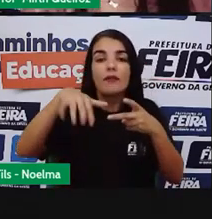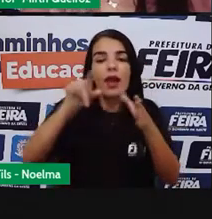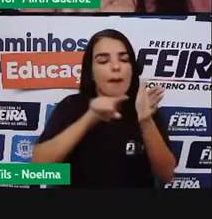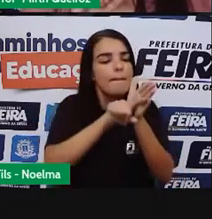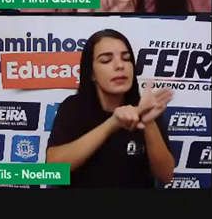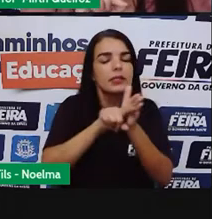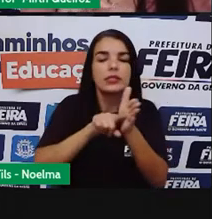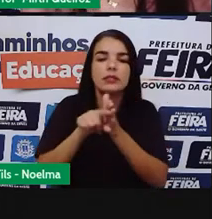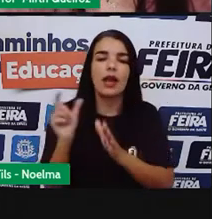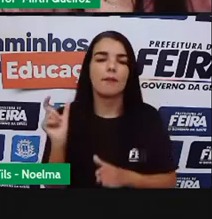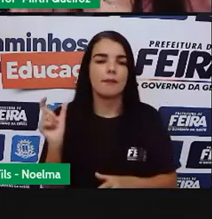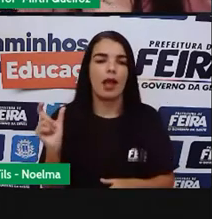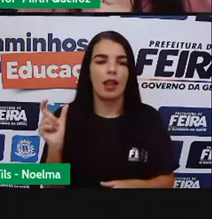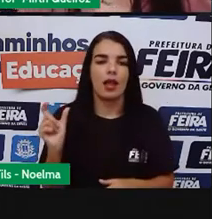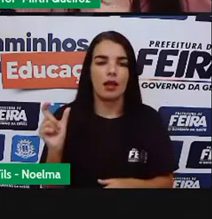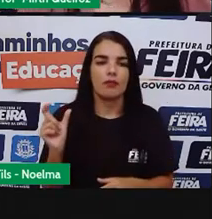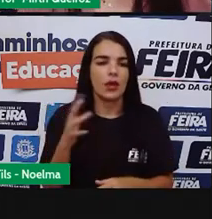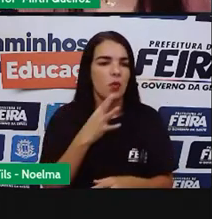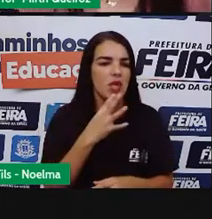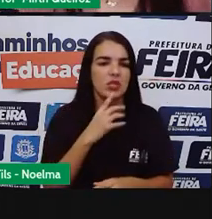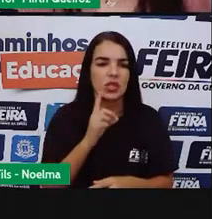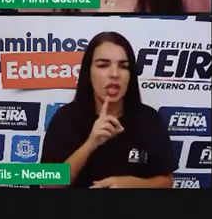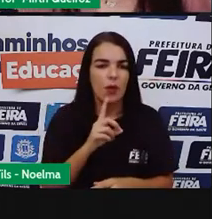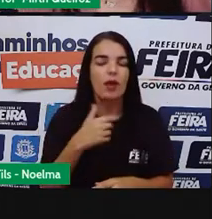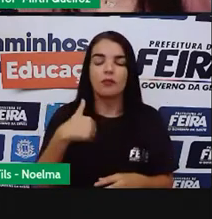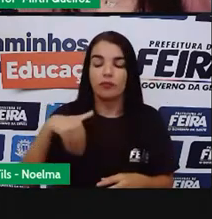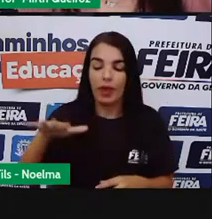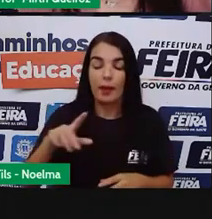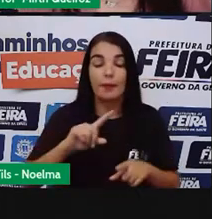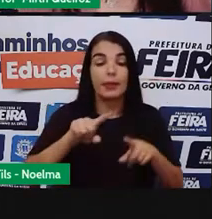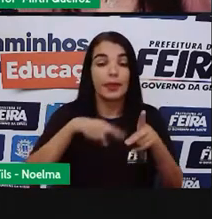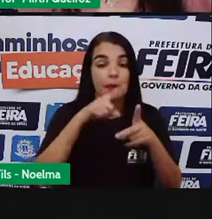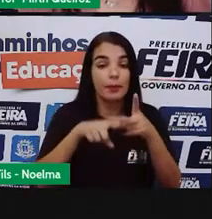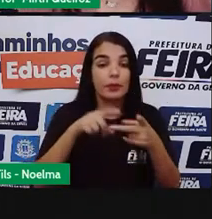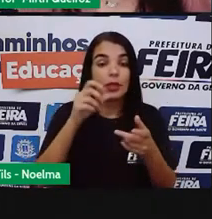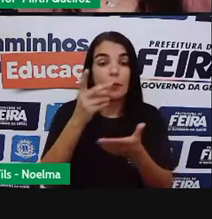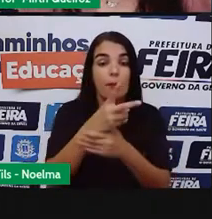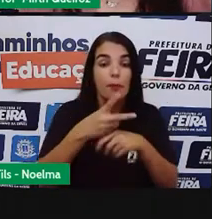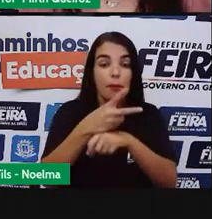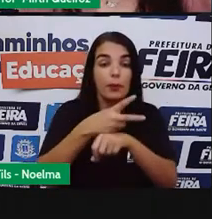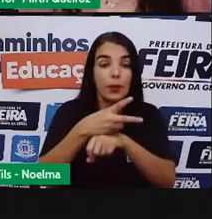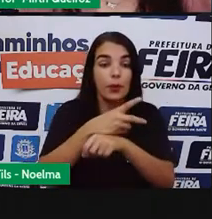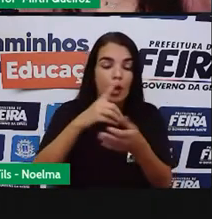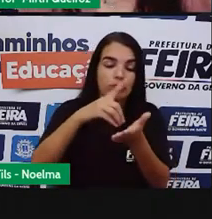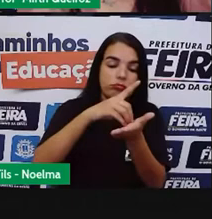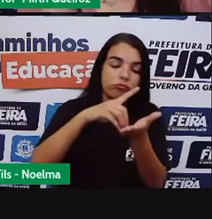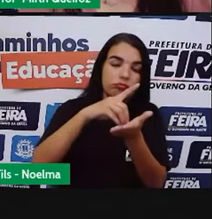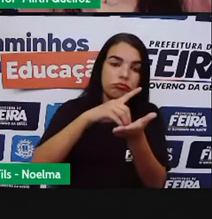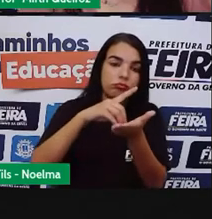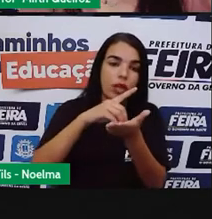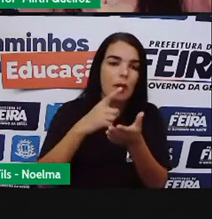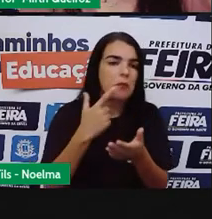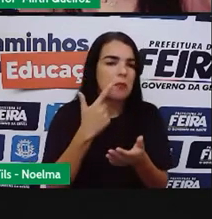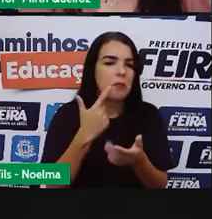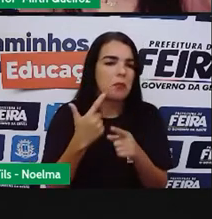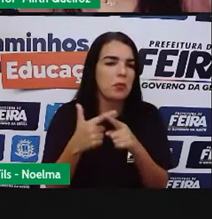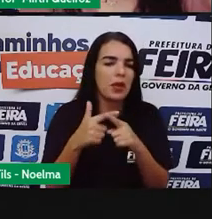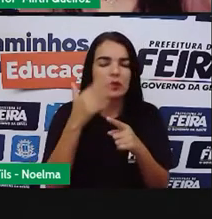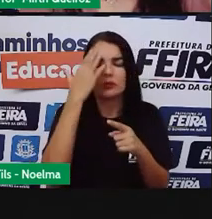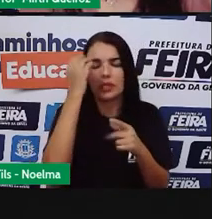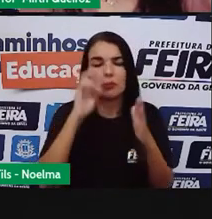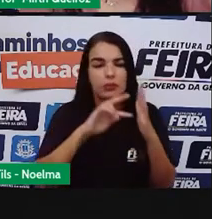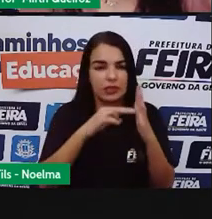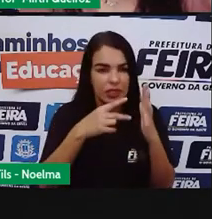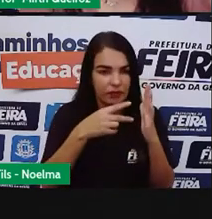marcar, enquanto vocês estão lendo, vão marcando as palavras que vocês não sabem o significado. Mas não interrompa a